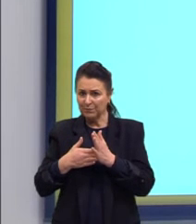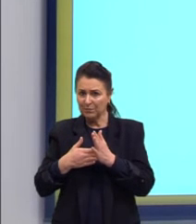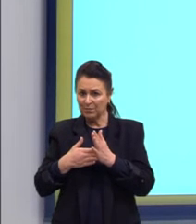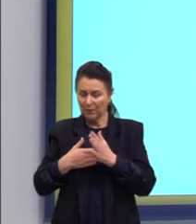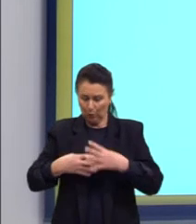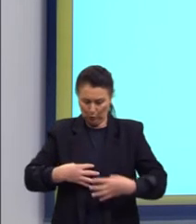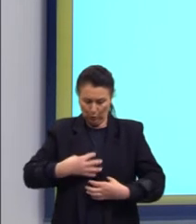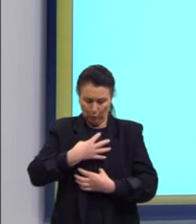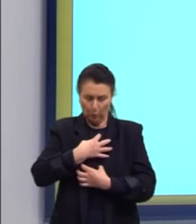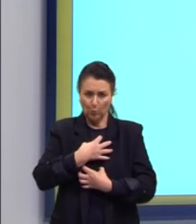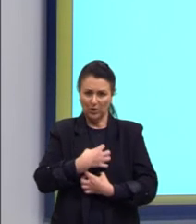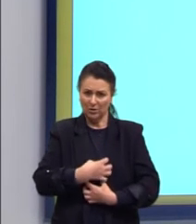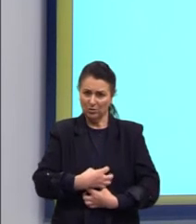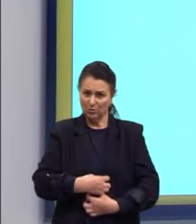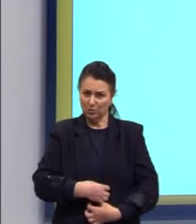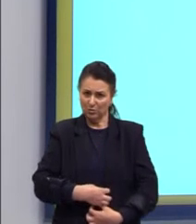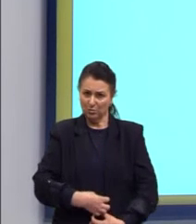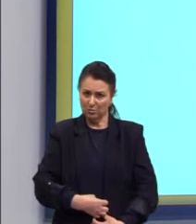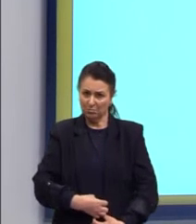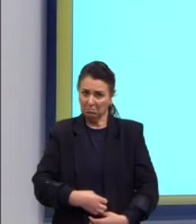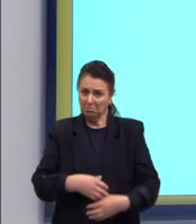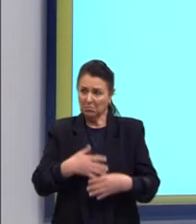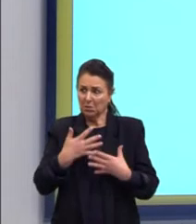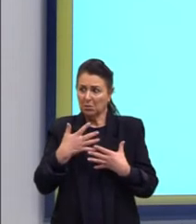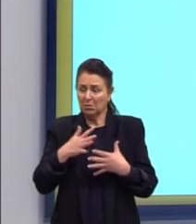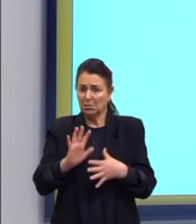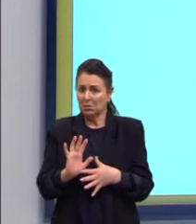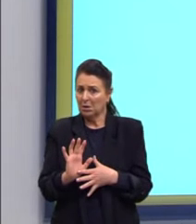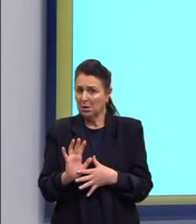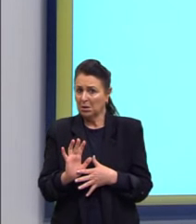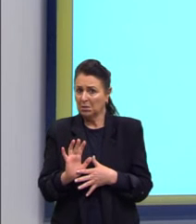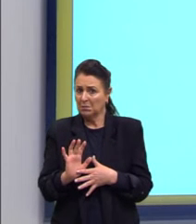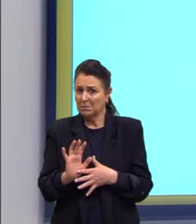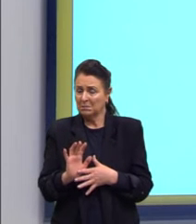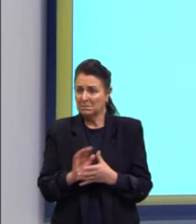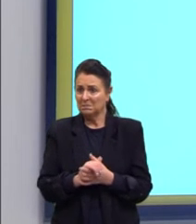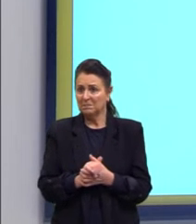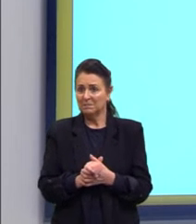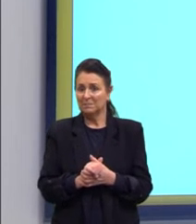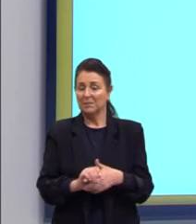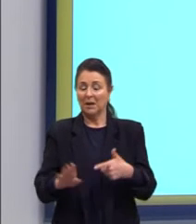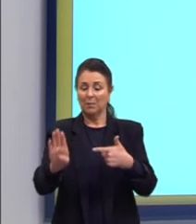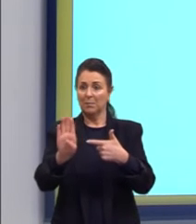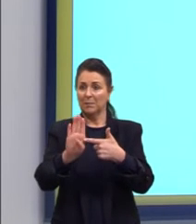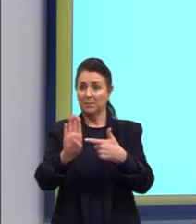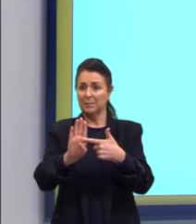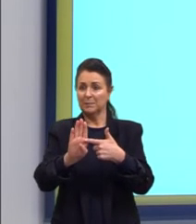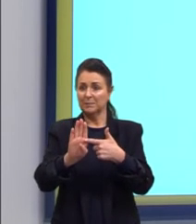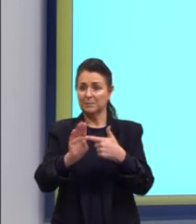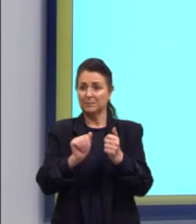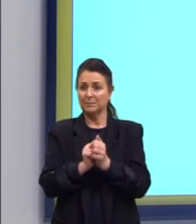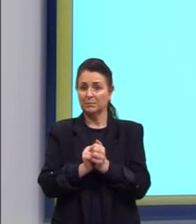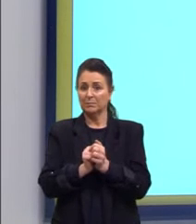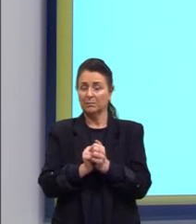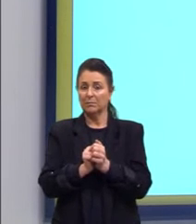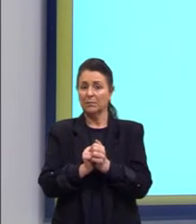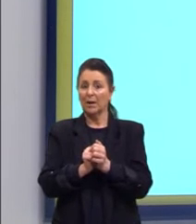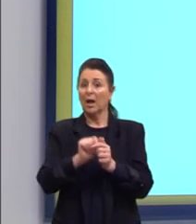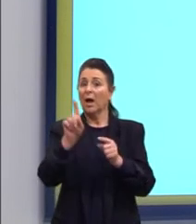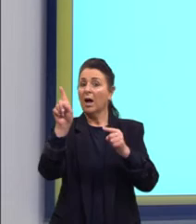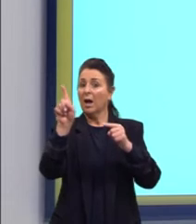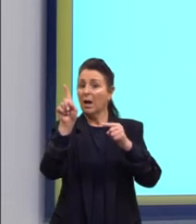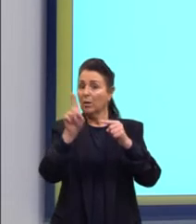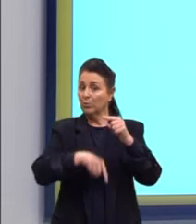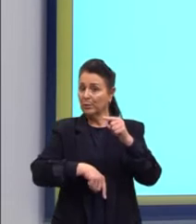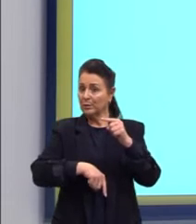intestino? Então, muito improvável, né? Então, não é. Letra B. Anulação do